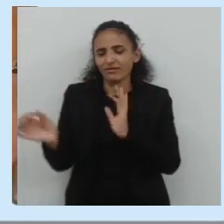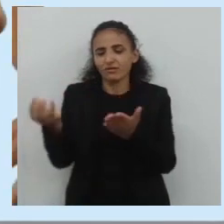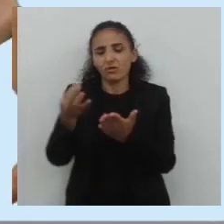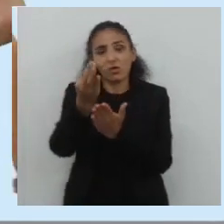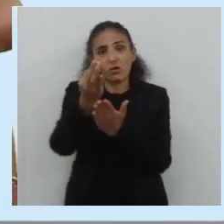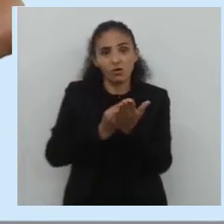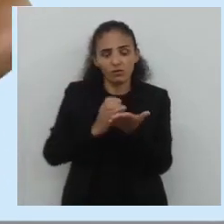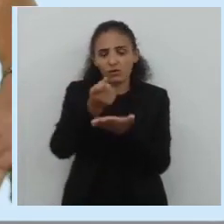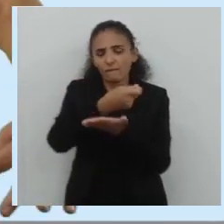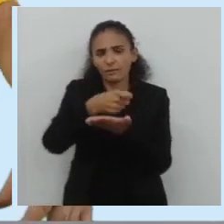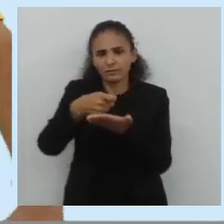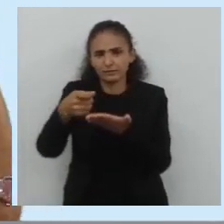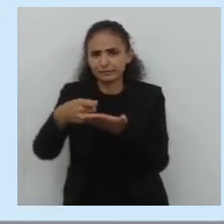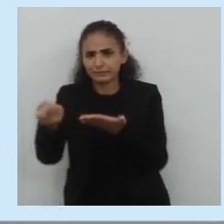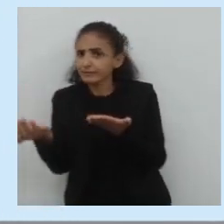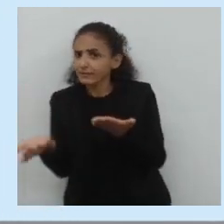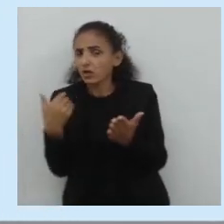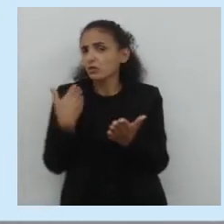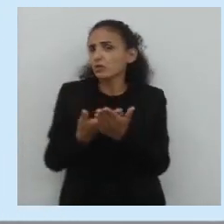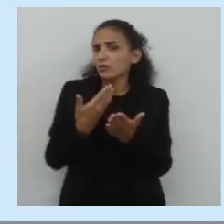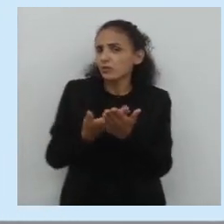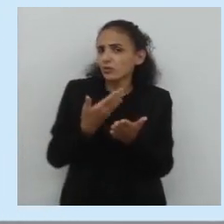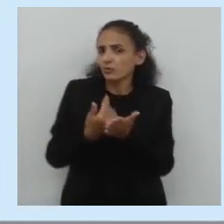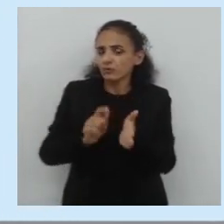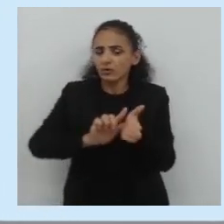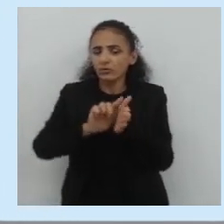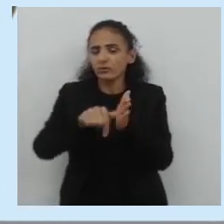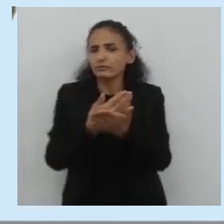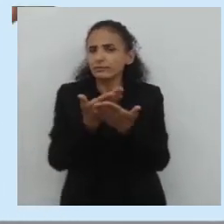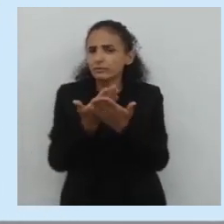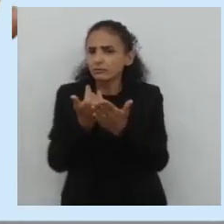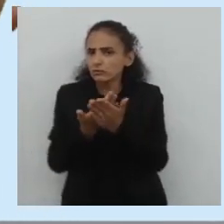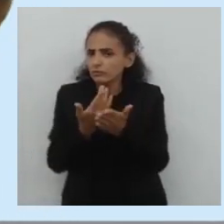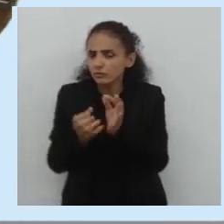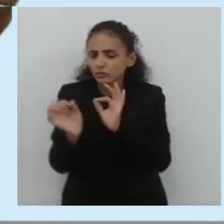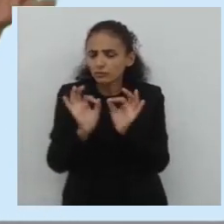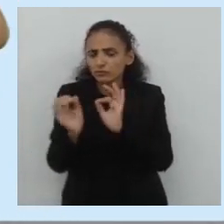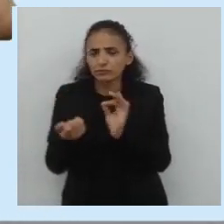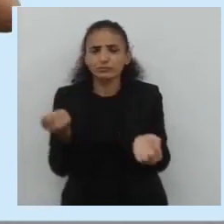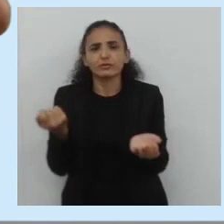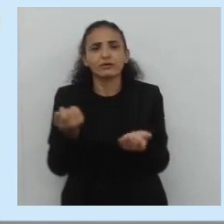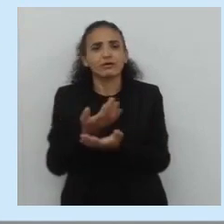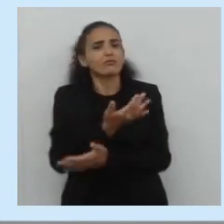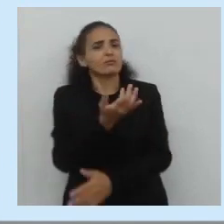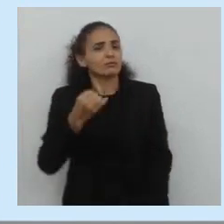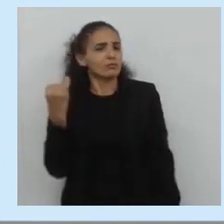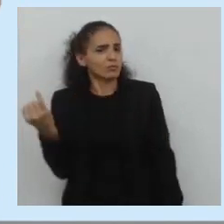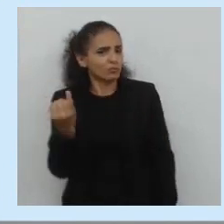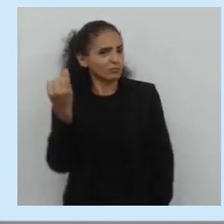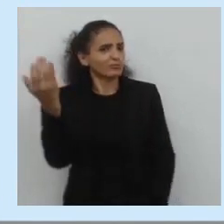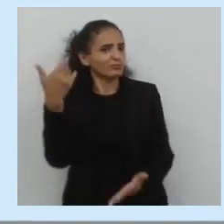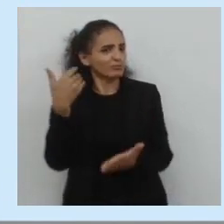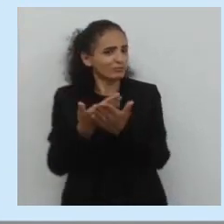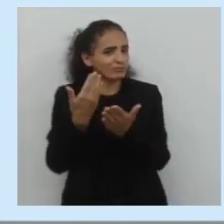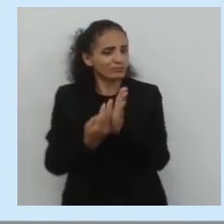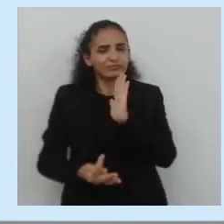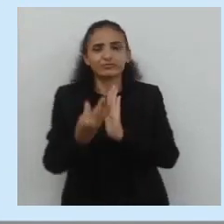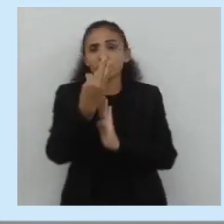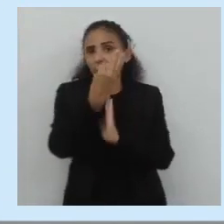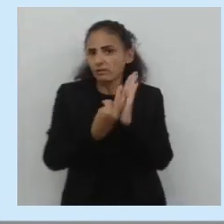o dia a dia estudantil, os vários gêneros. Então, o valor da escrita, a edição, a